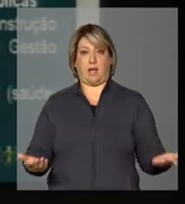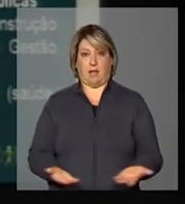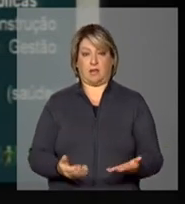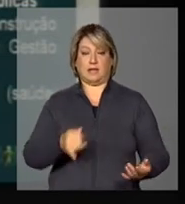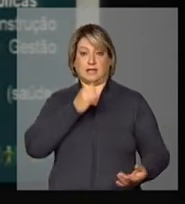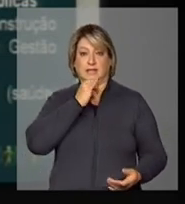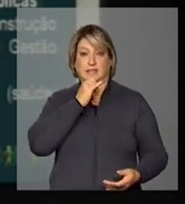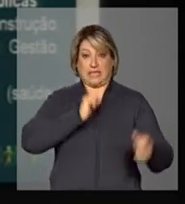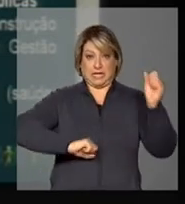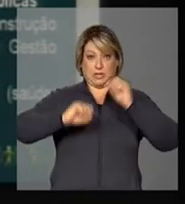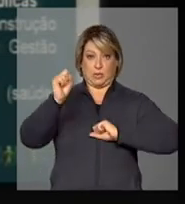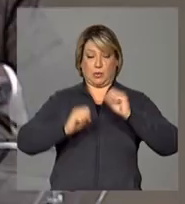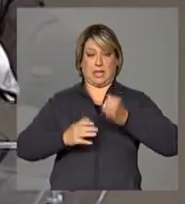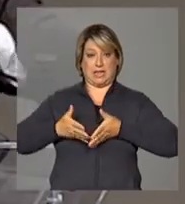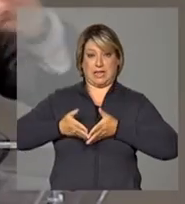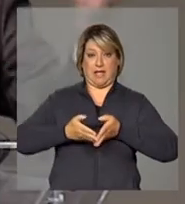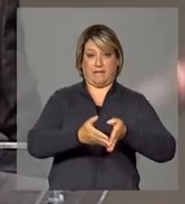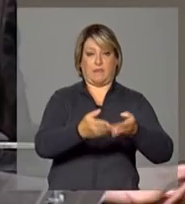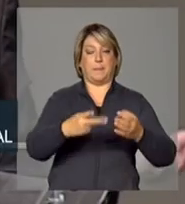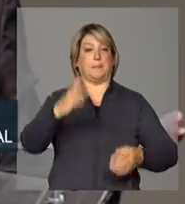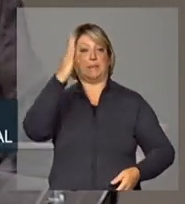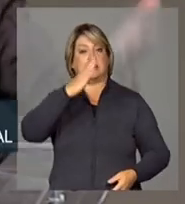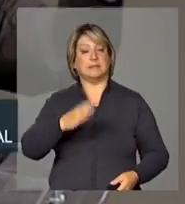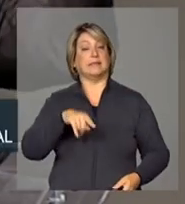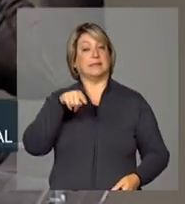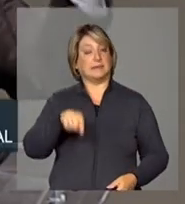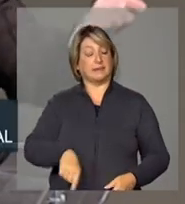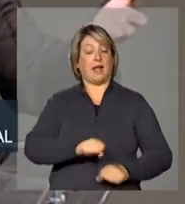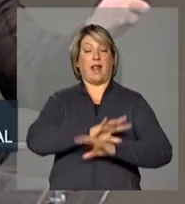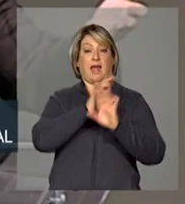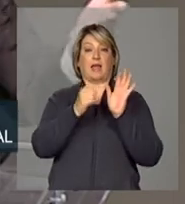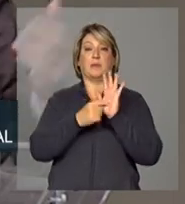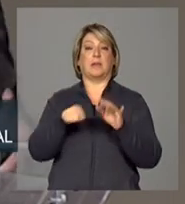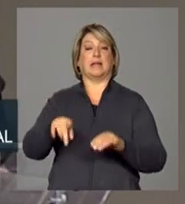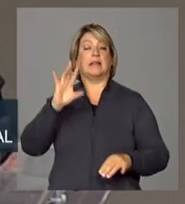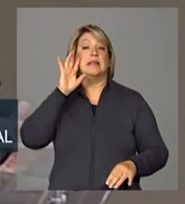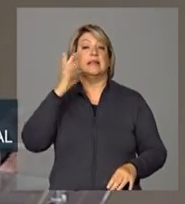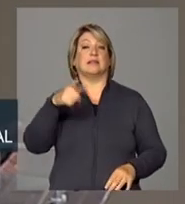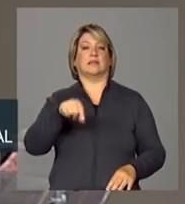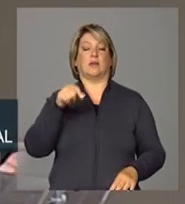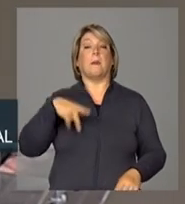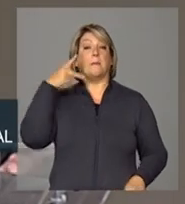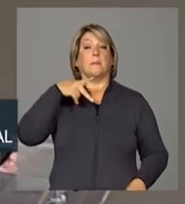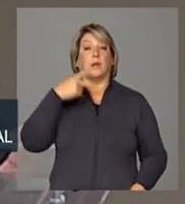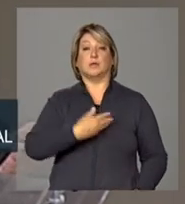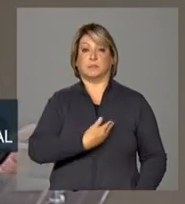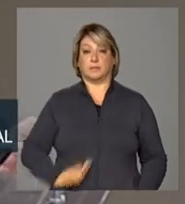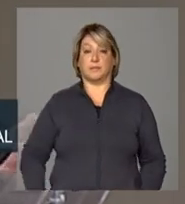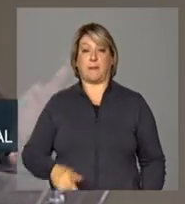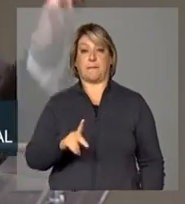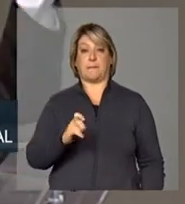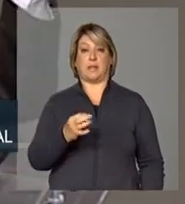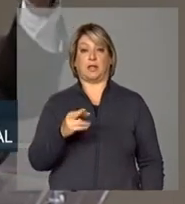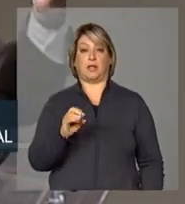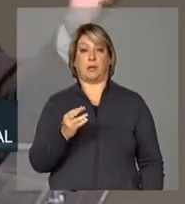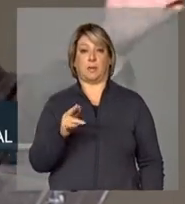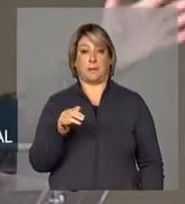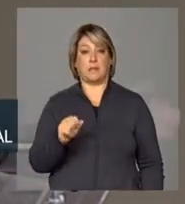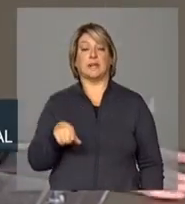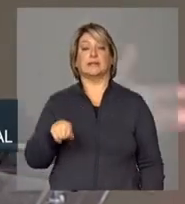caso da indústria naval brasileira é um caso óbvio de que foram decisões de política pública no âmbito da Petrobras que